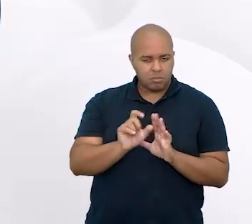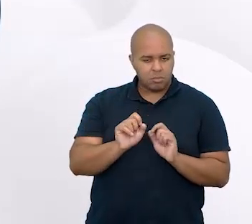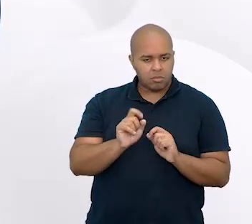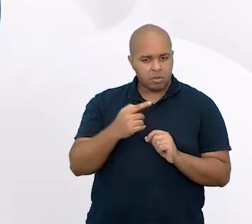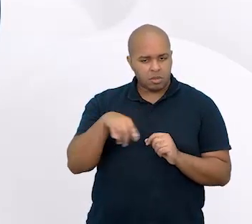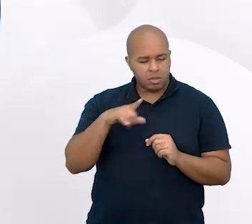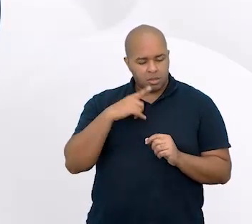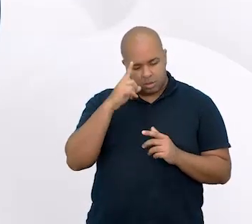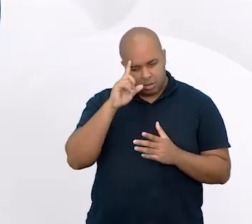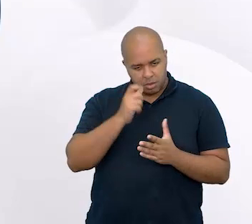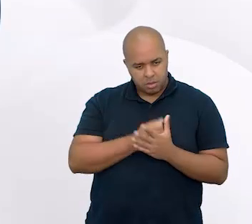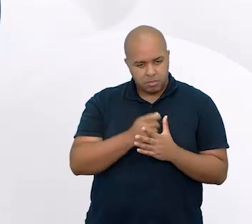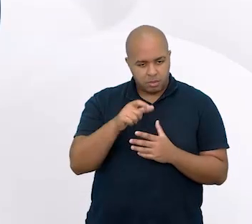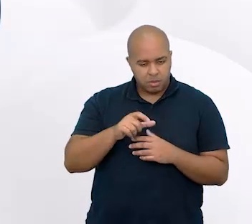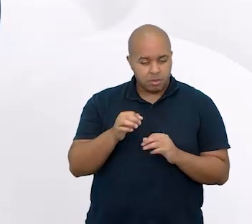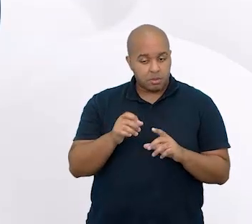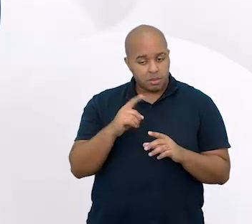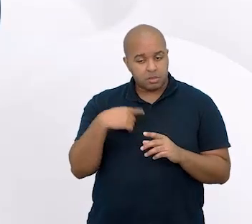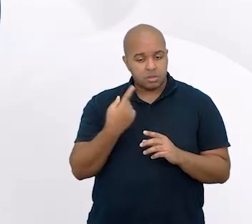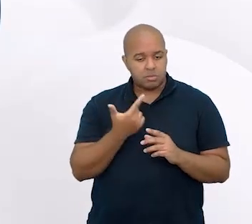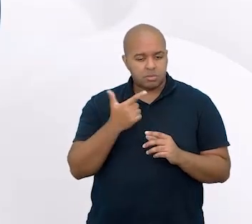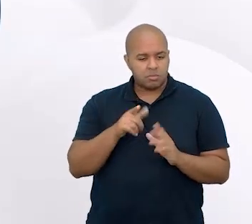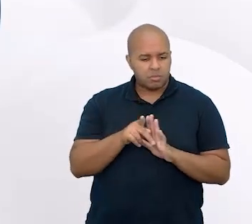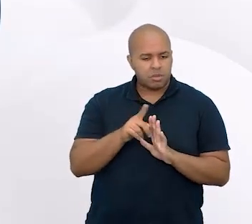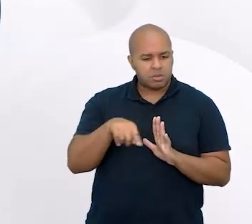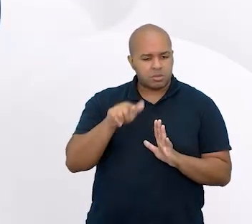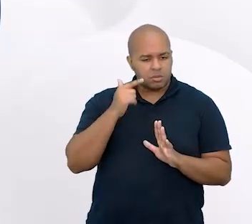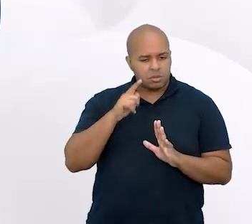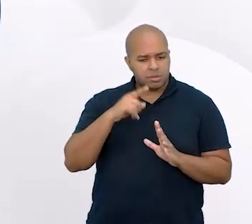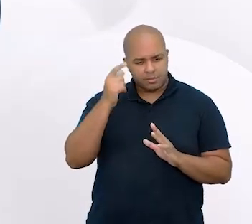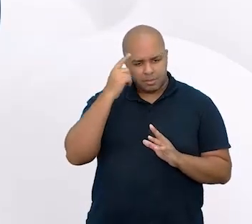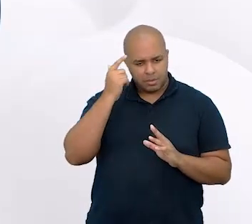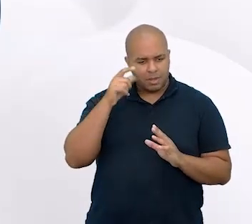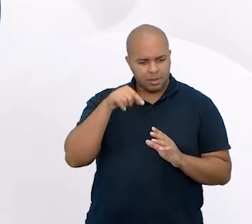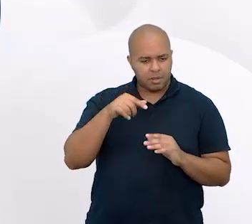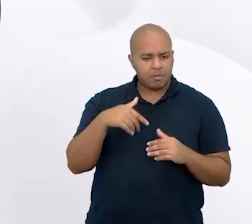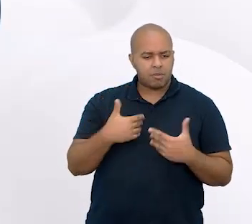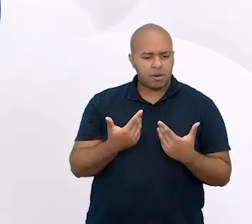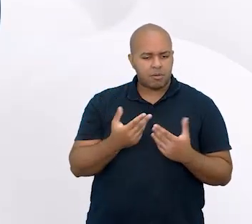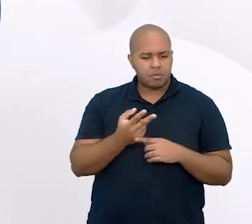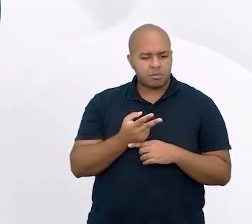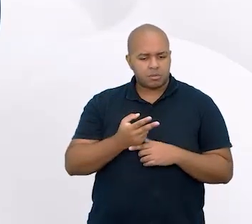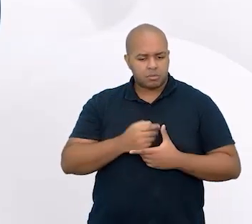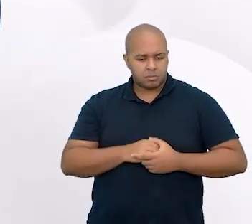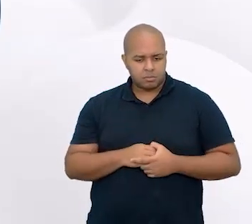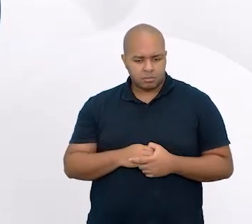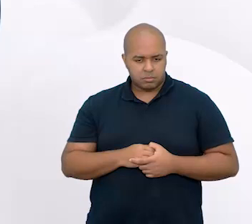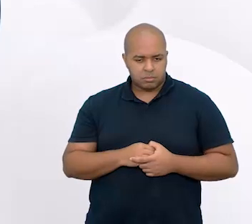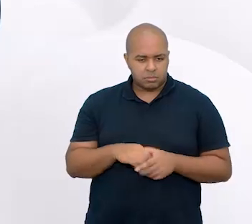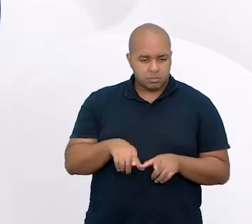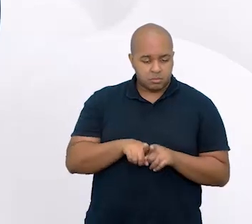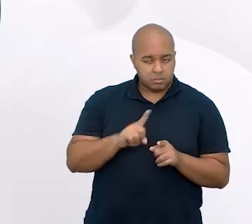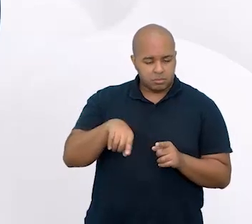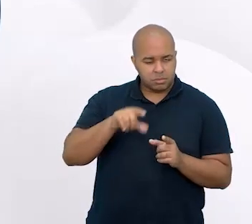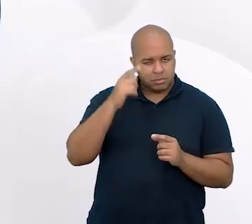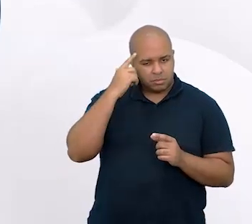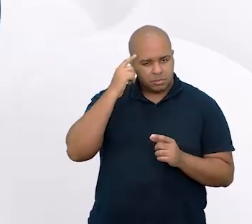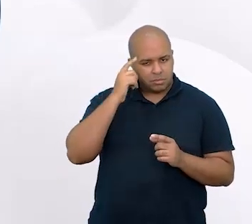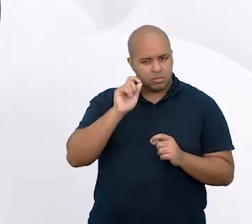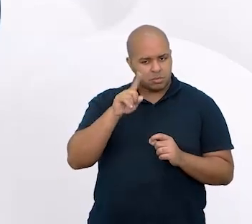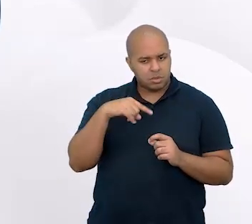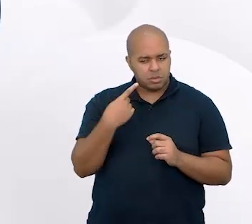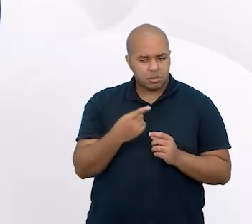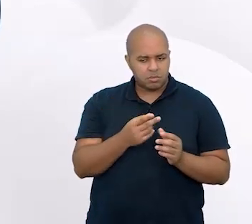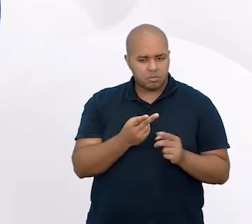gente determinar aqui, para a gente poder pensar o que buscamos. E, para a gente pensar no que